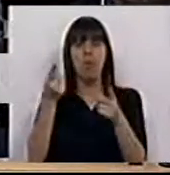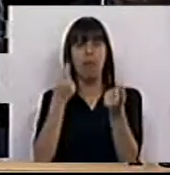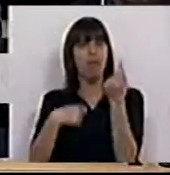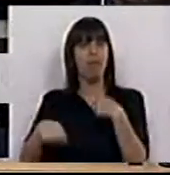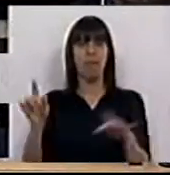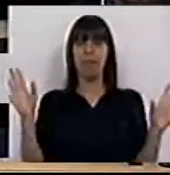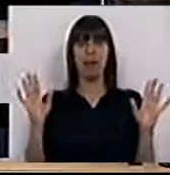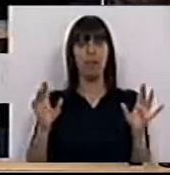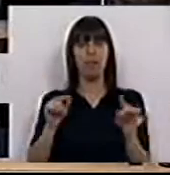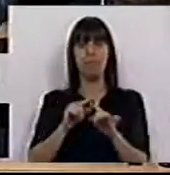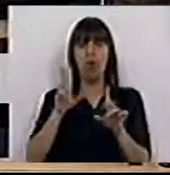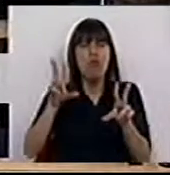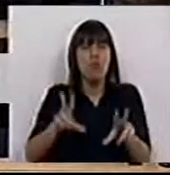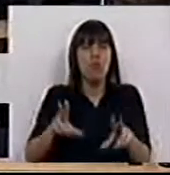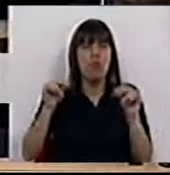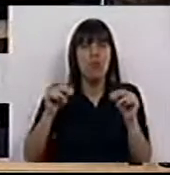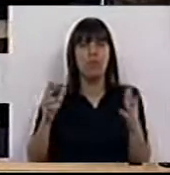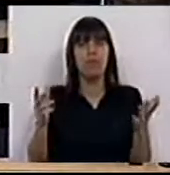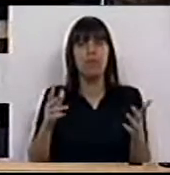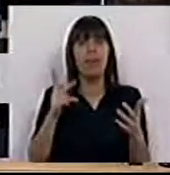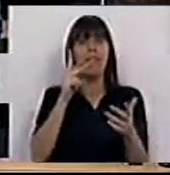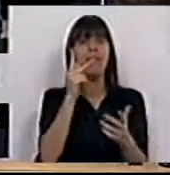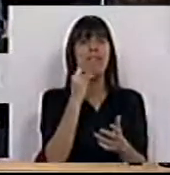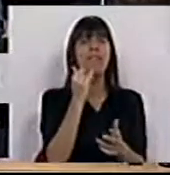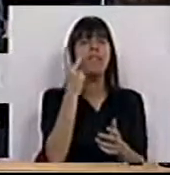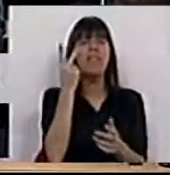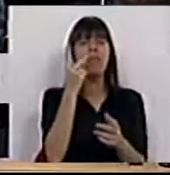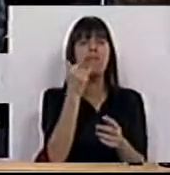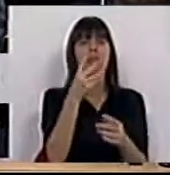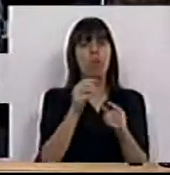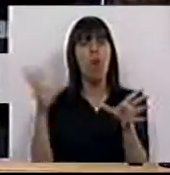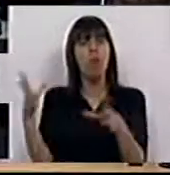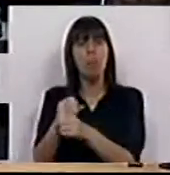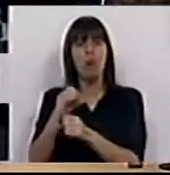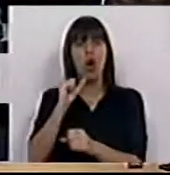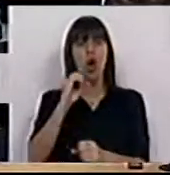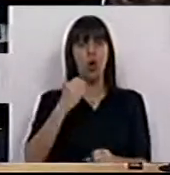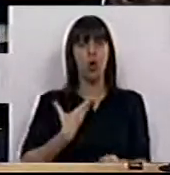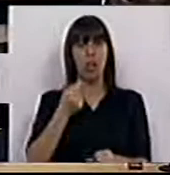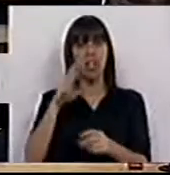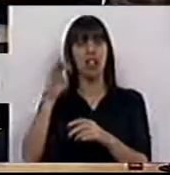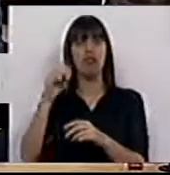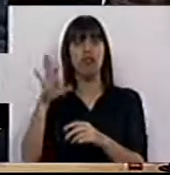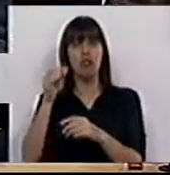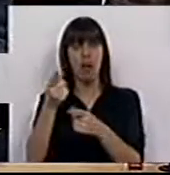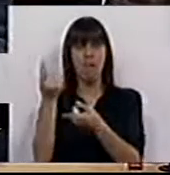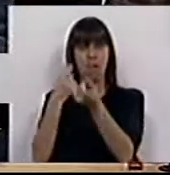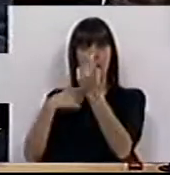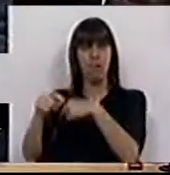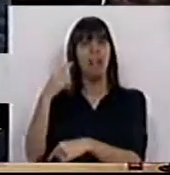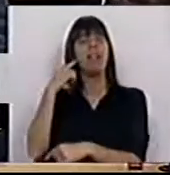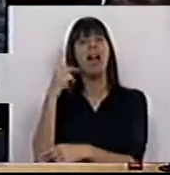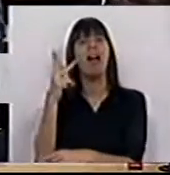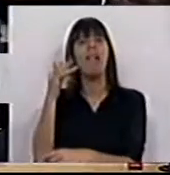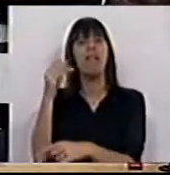ter vendido a sua operadora vivo, nem deveria ter desfeito da Golden Share. Uma vez vendida a vivo,